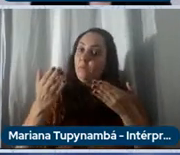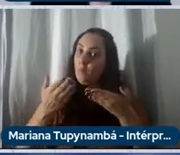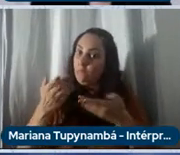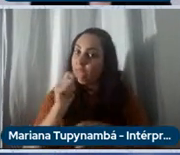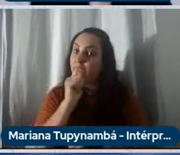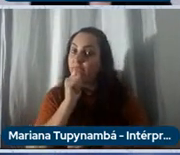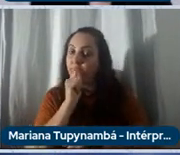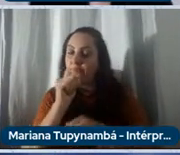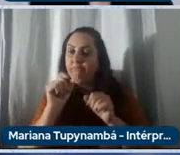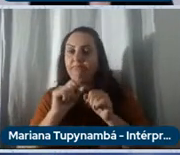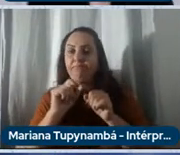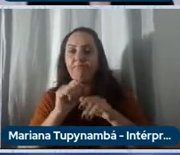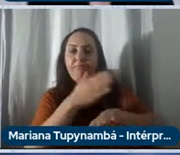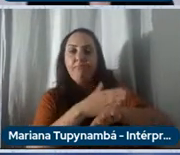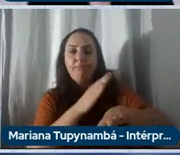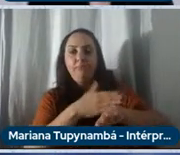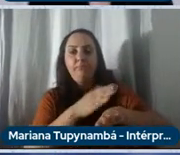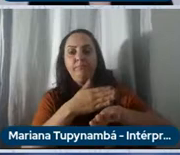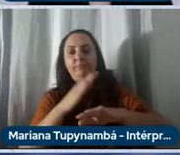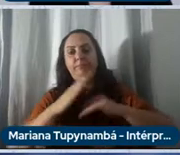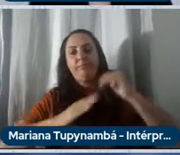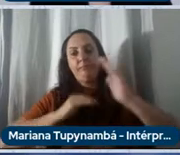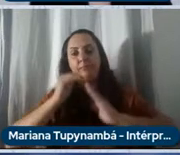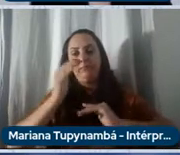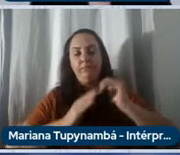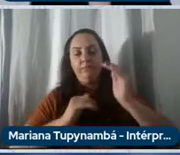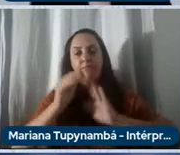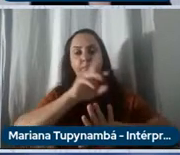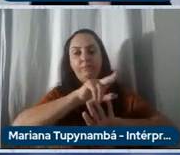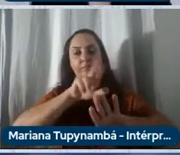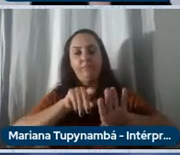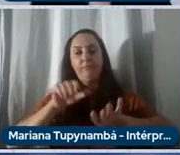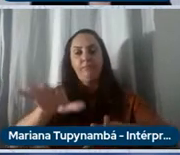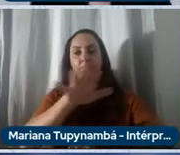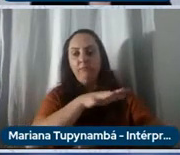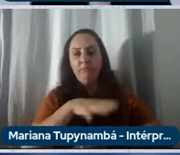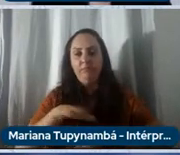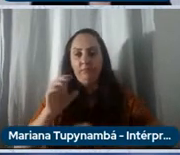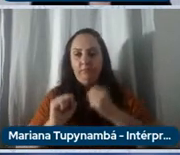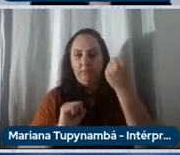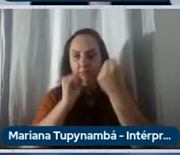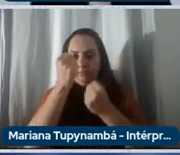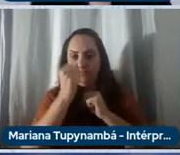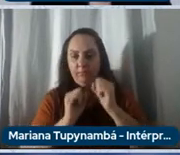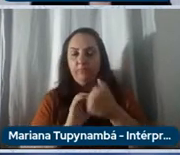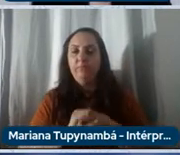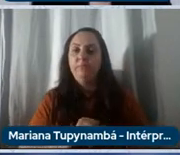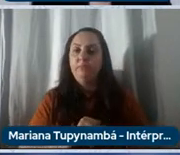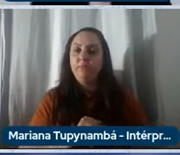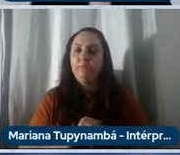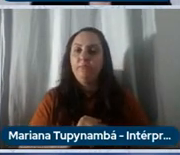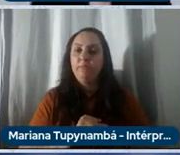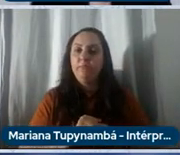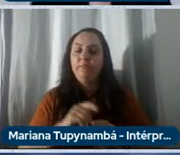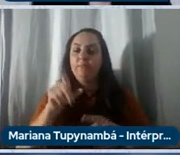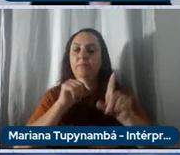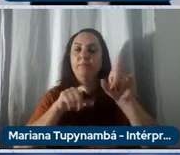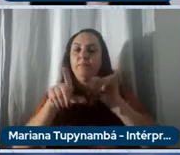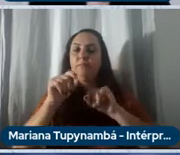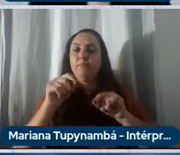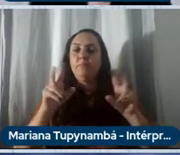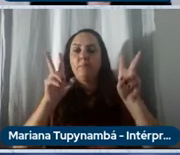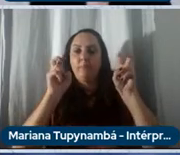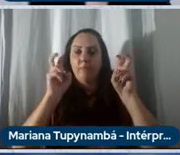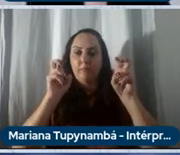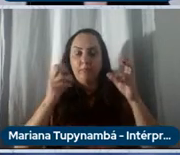farão seus estágios profissionalizantes em diversos setores da Estelantes. A escolha do tema da palestra de